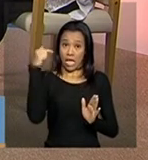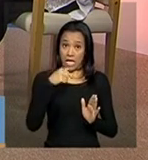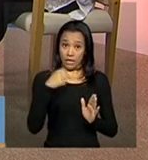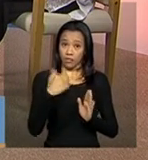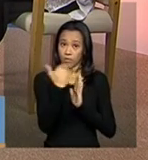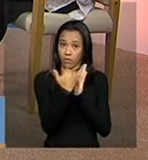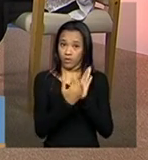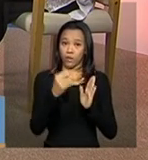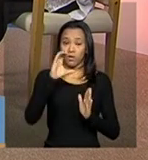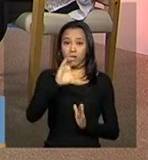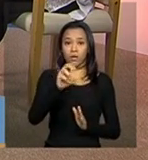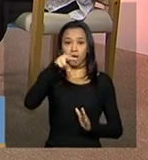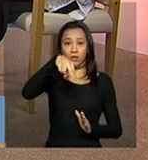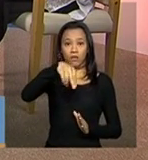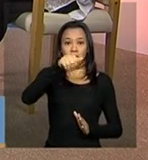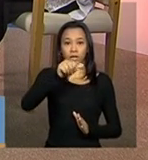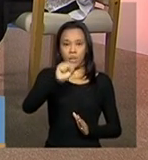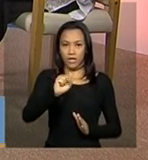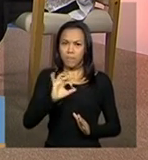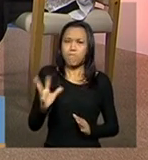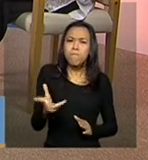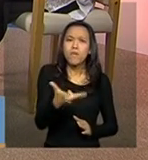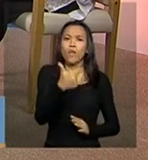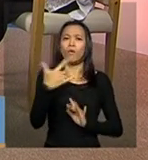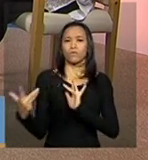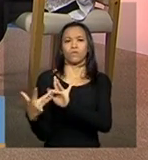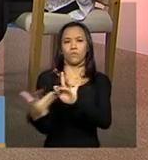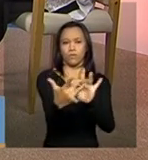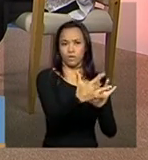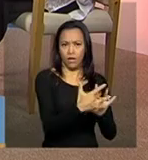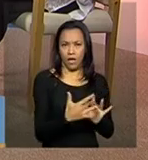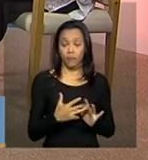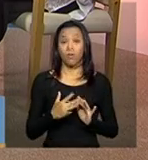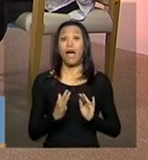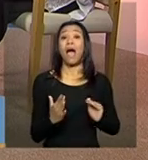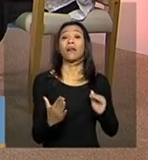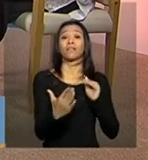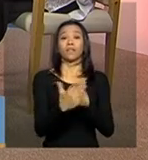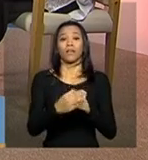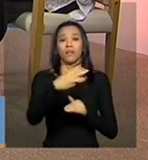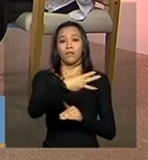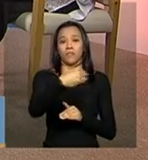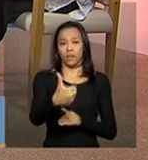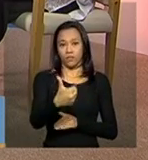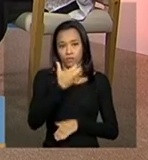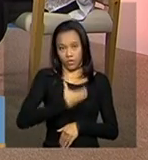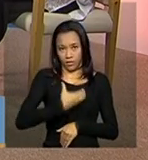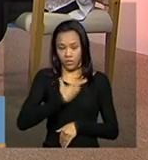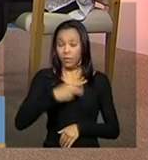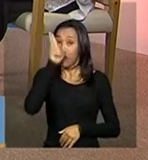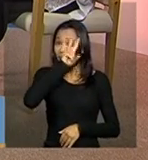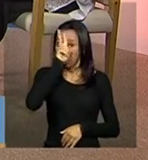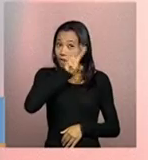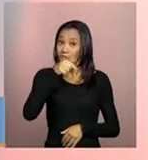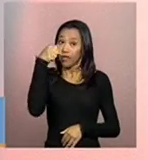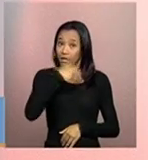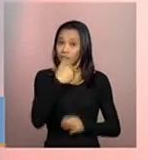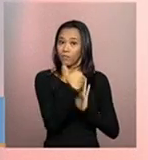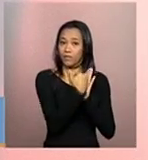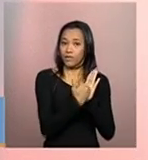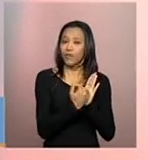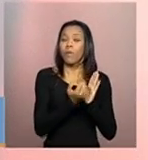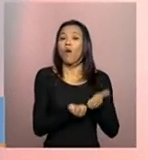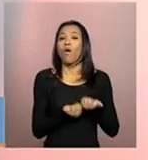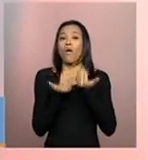programa é o programa Aprimora Rede. Ele tem a vigência até dia 31 de dezembro. Lembrando que o programa Aprimora Rede é que